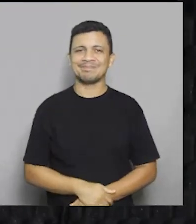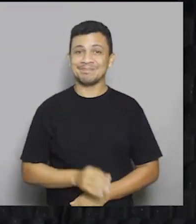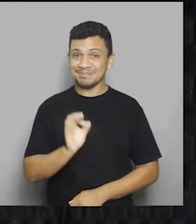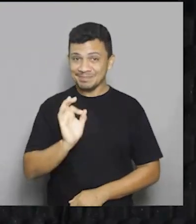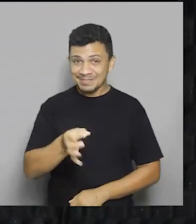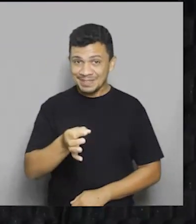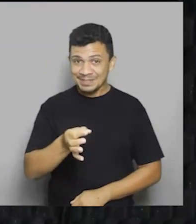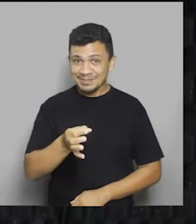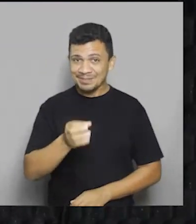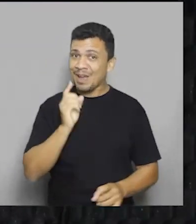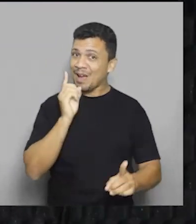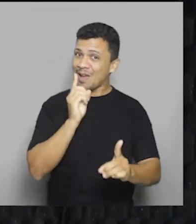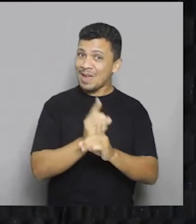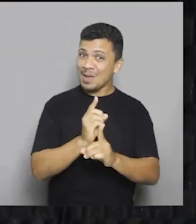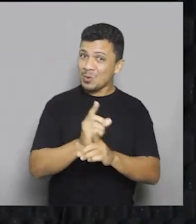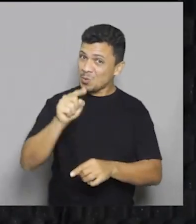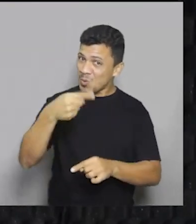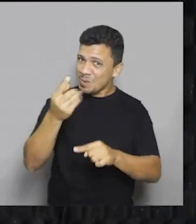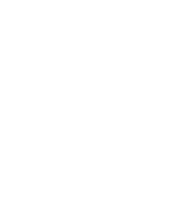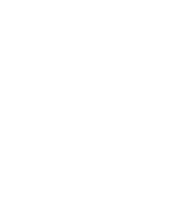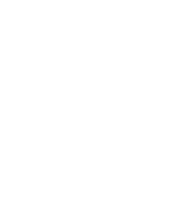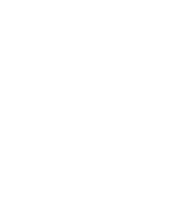tá certo? Encontro vocês no próximo vídeo.